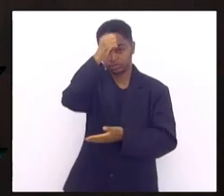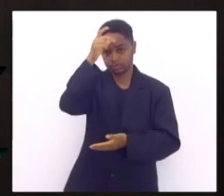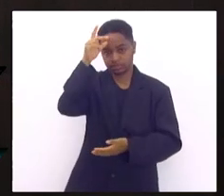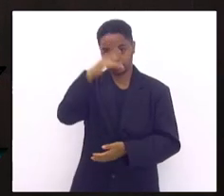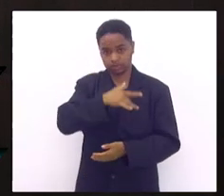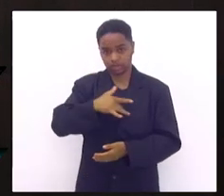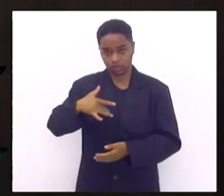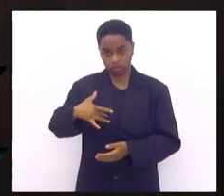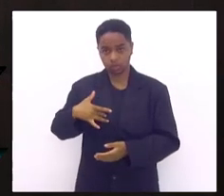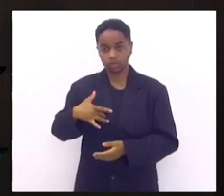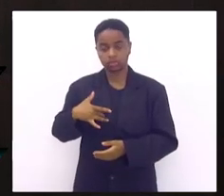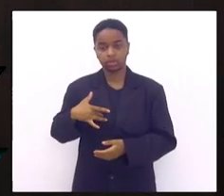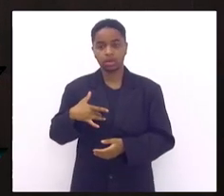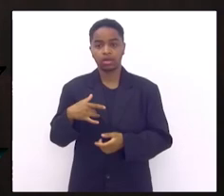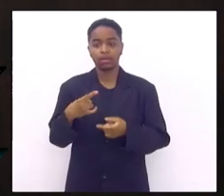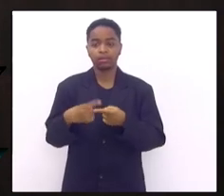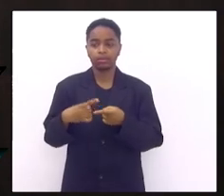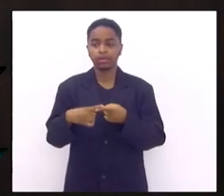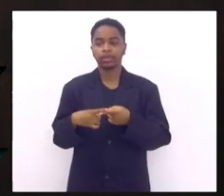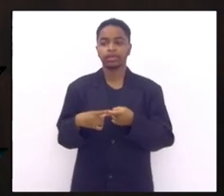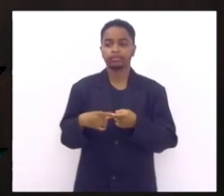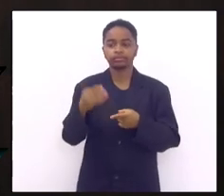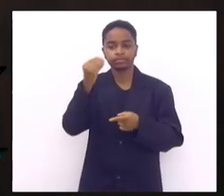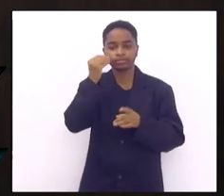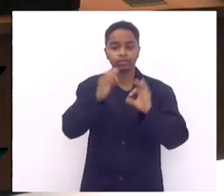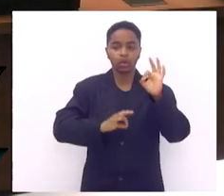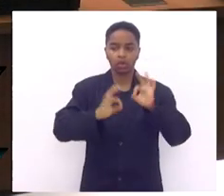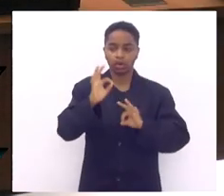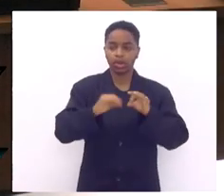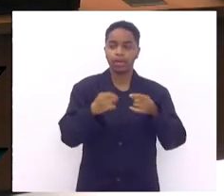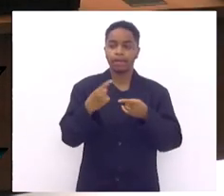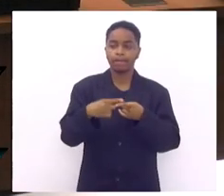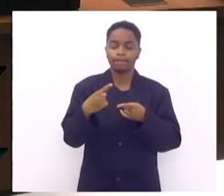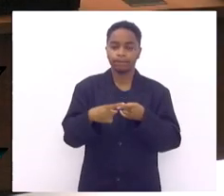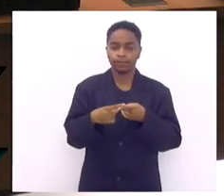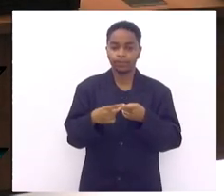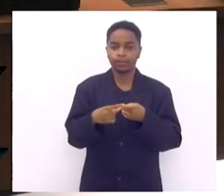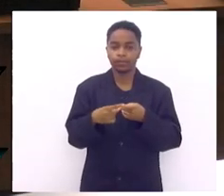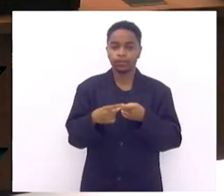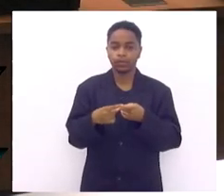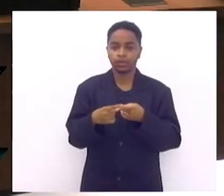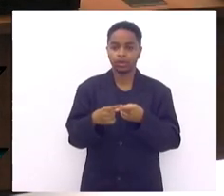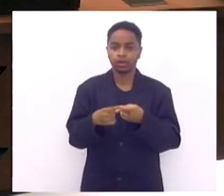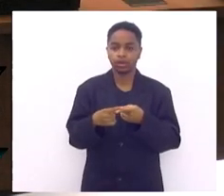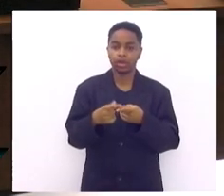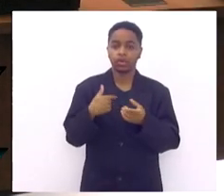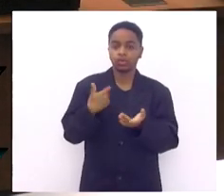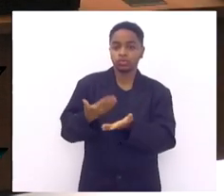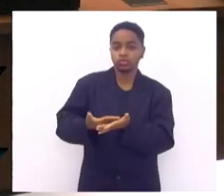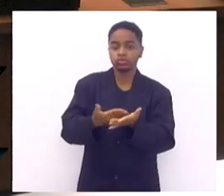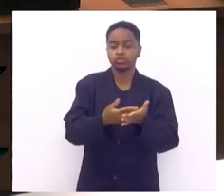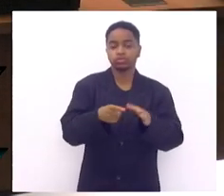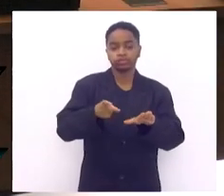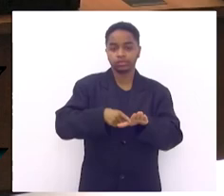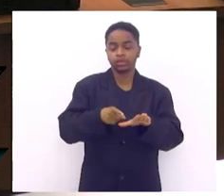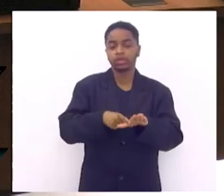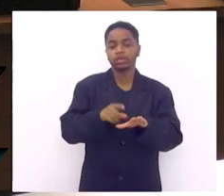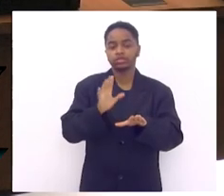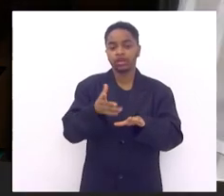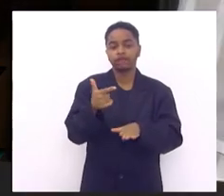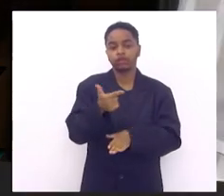justamente para reivindicar isso uma vez que o Espado Pé há 22 anos participa das